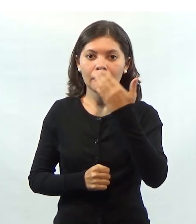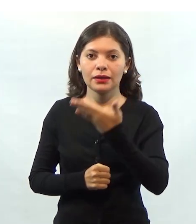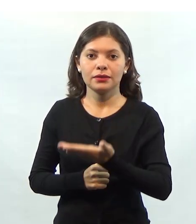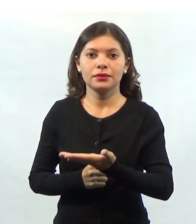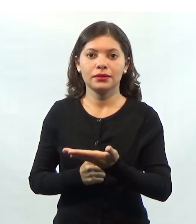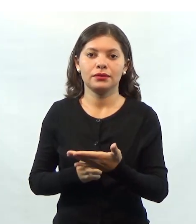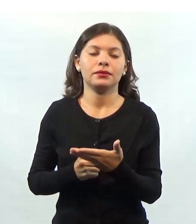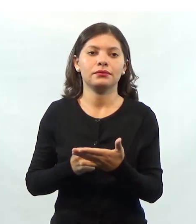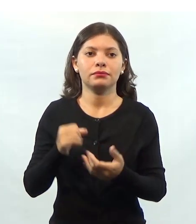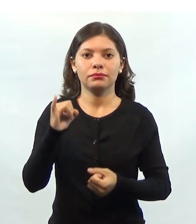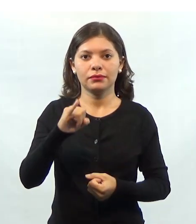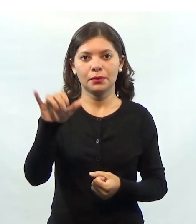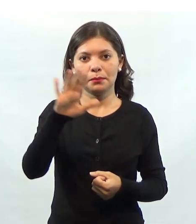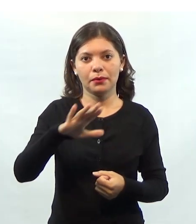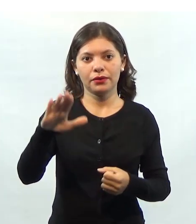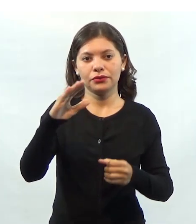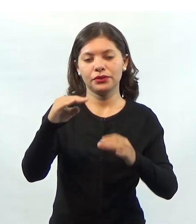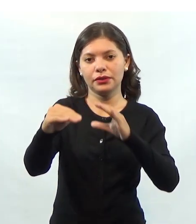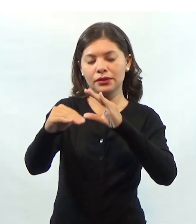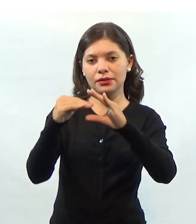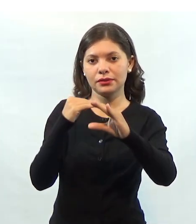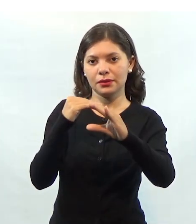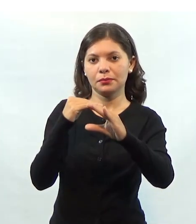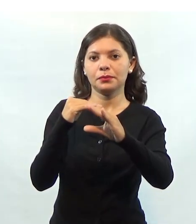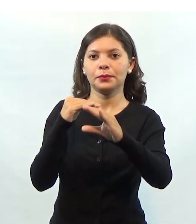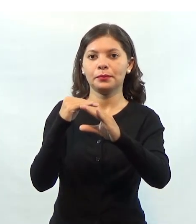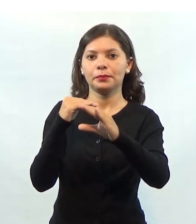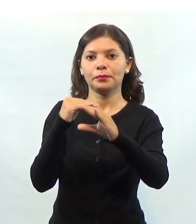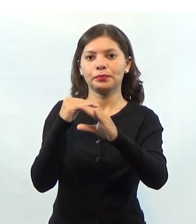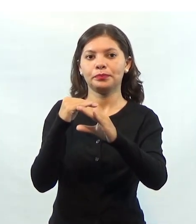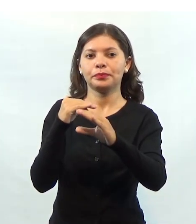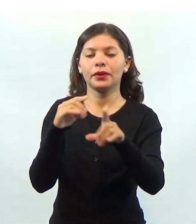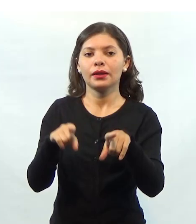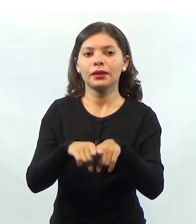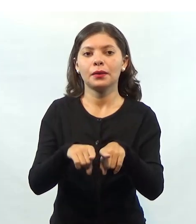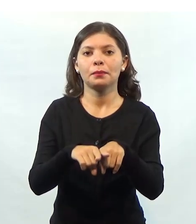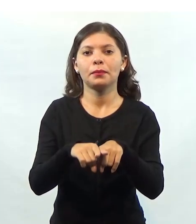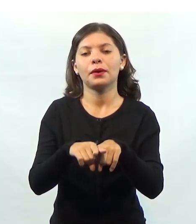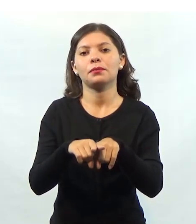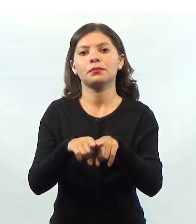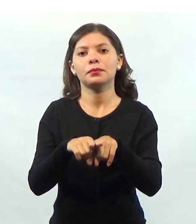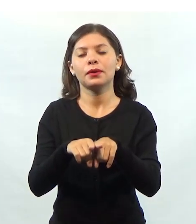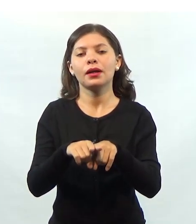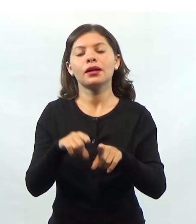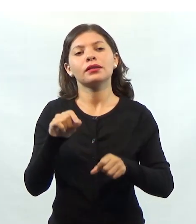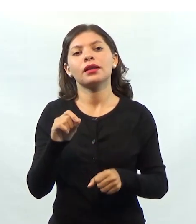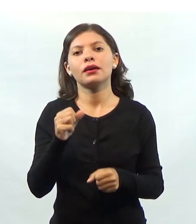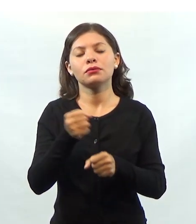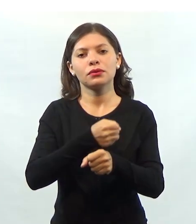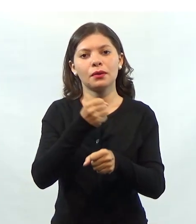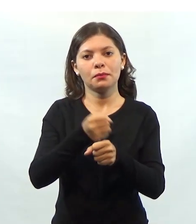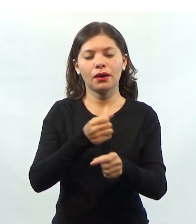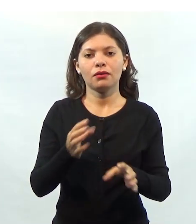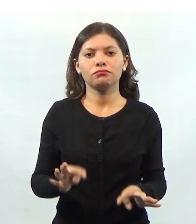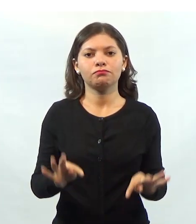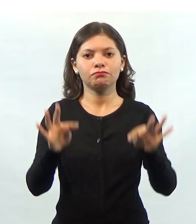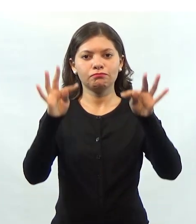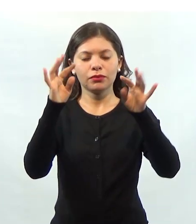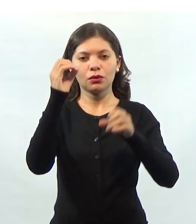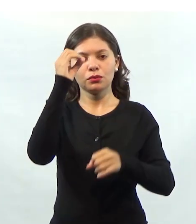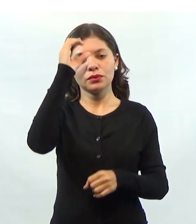dentro desse sistema, recebe essas entradas, nessas entradas também nós podemos colocar mão de obra, podemos colocar tecnologia,